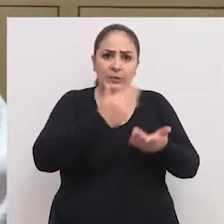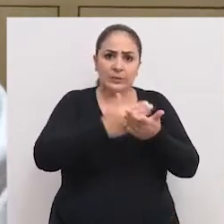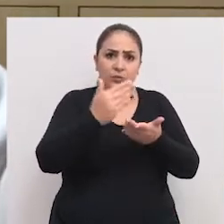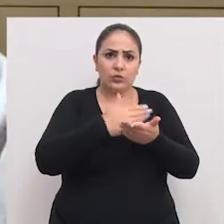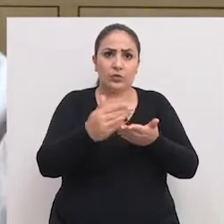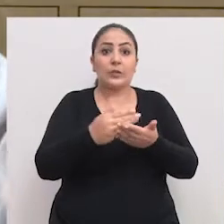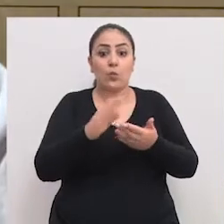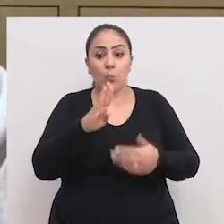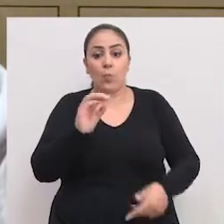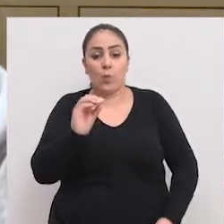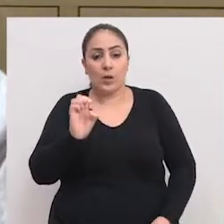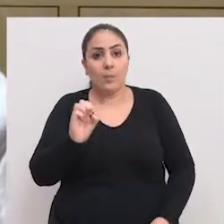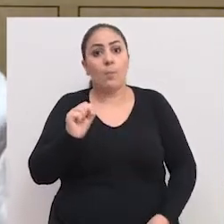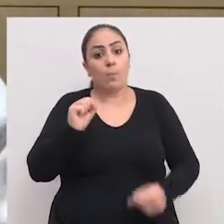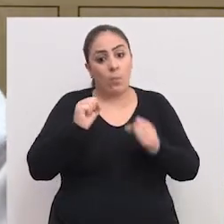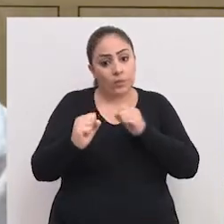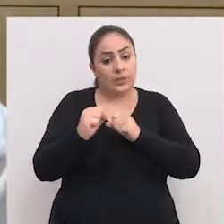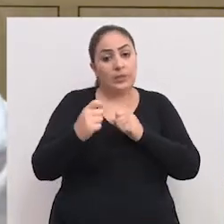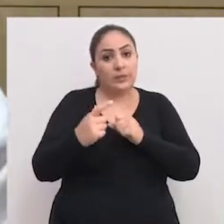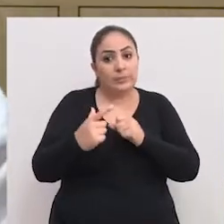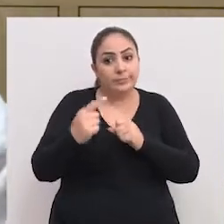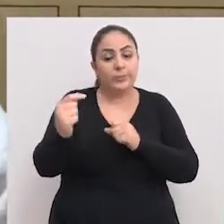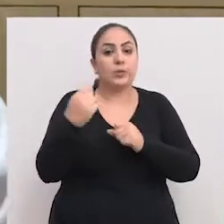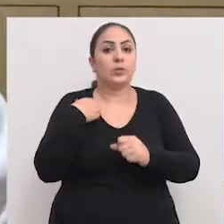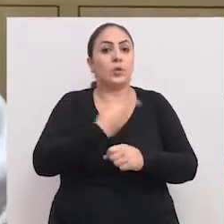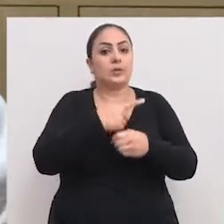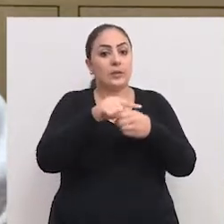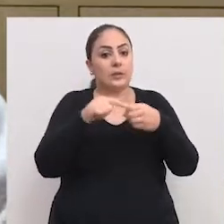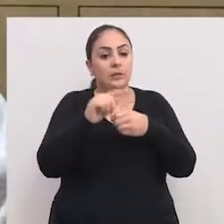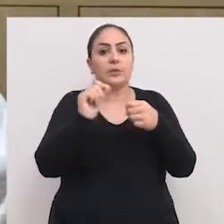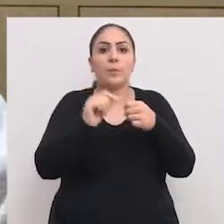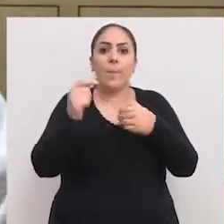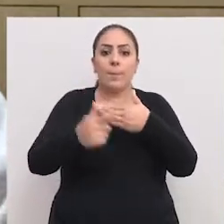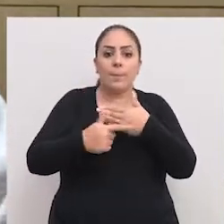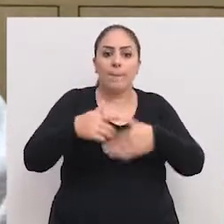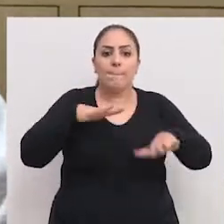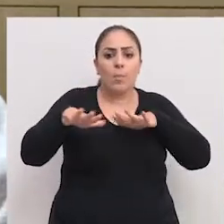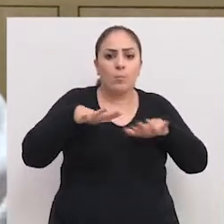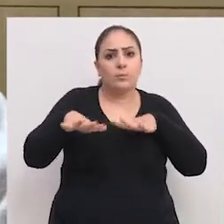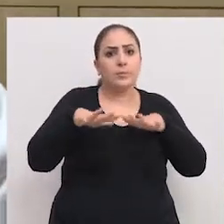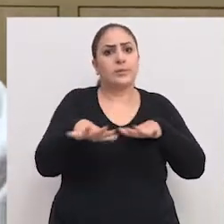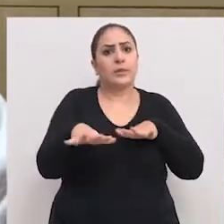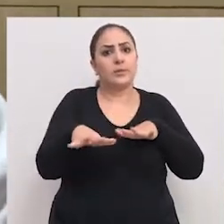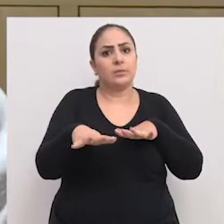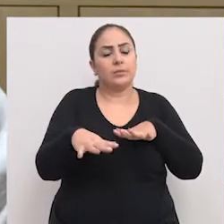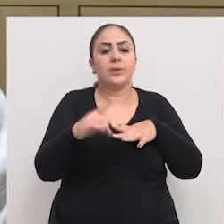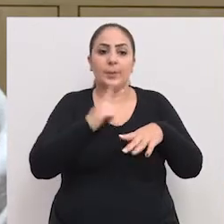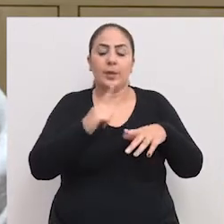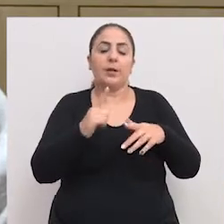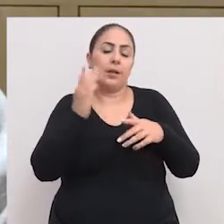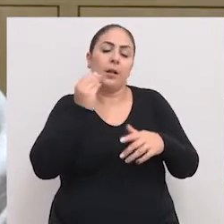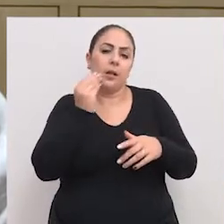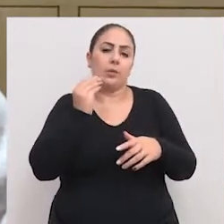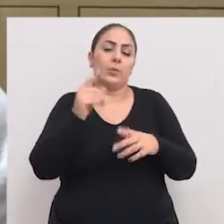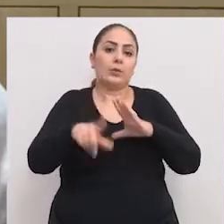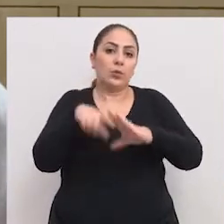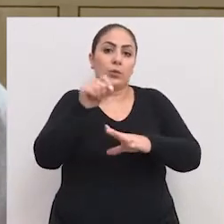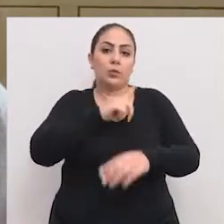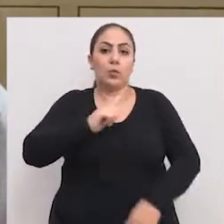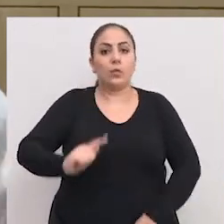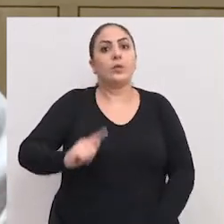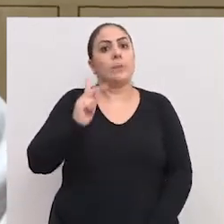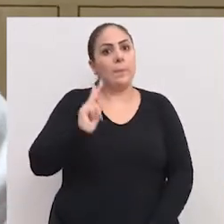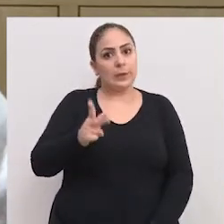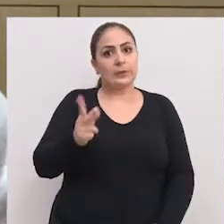iniciativa até que o BOE poderia sair aqui da nossa cidade, nós fizemos um papel de mobilização, claro que isso foi uma decisão de